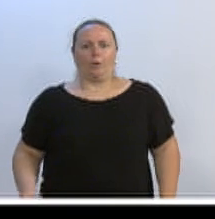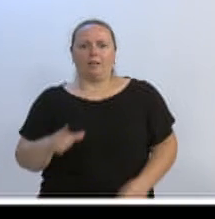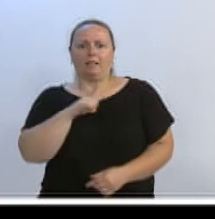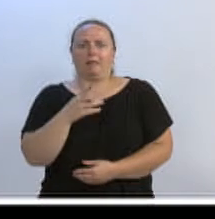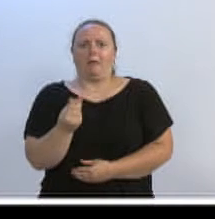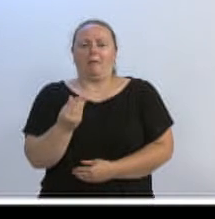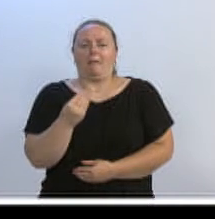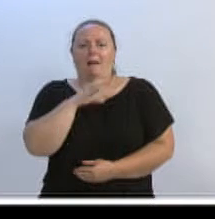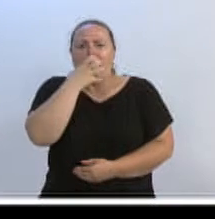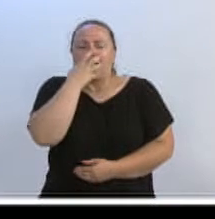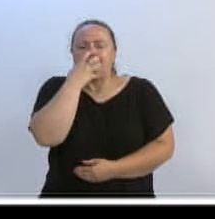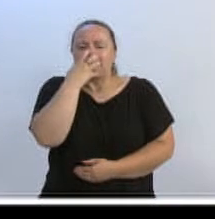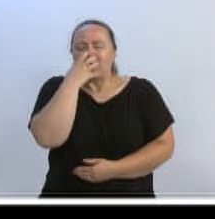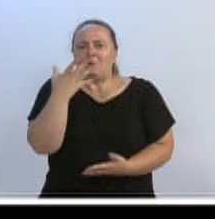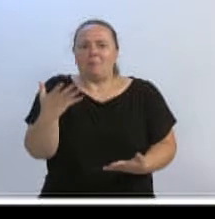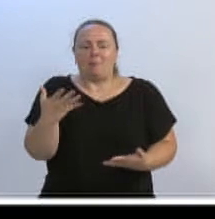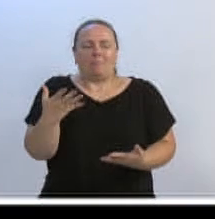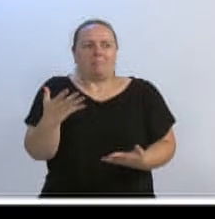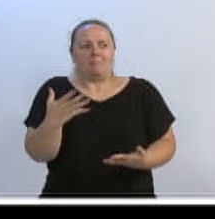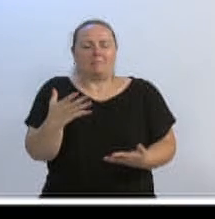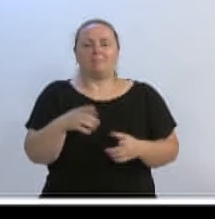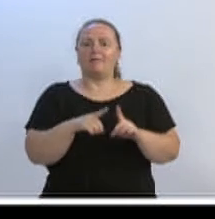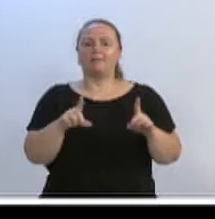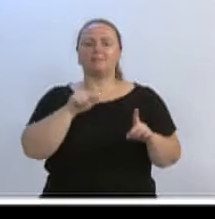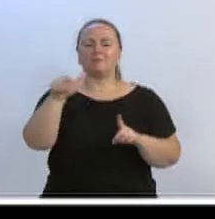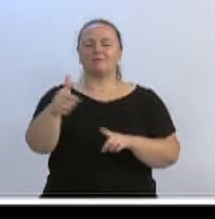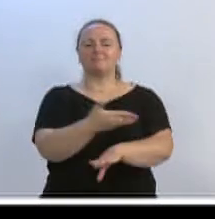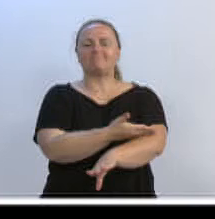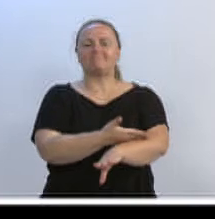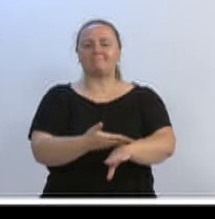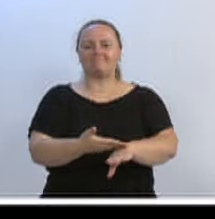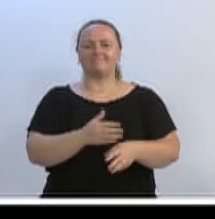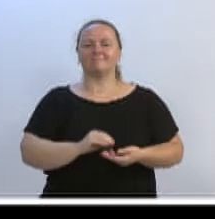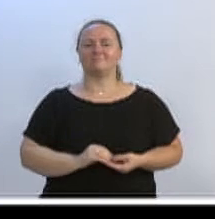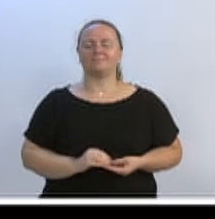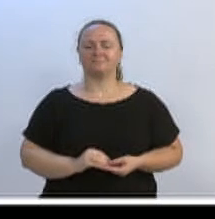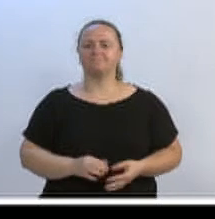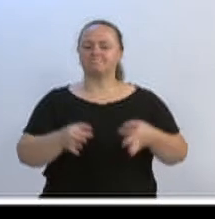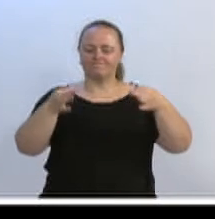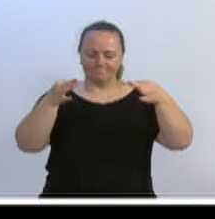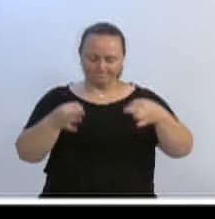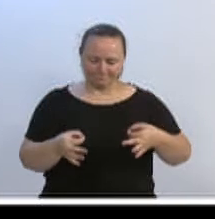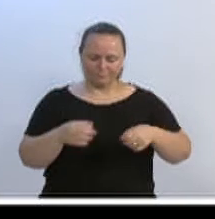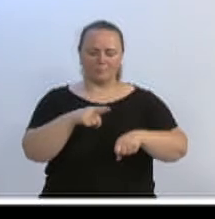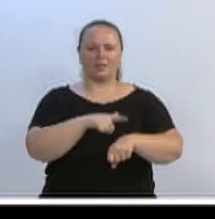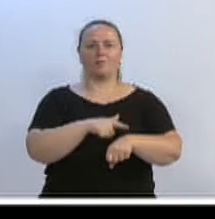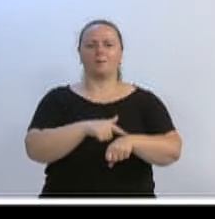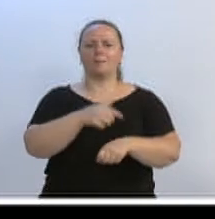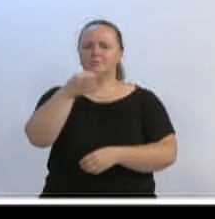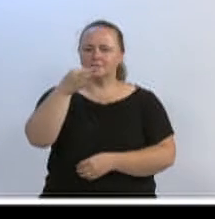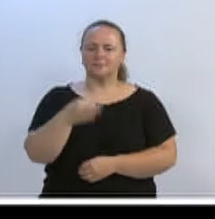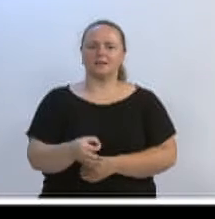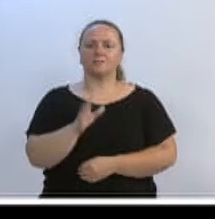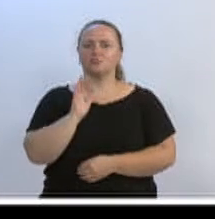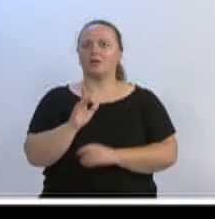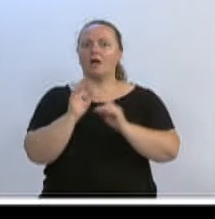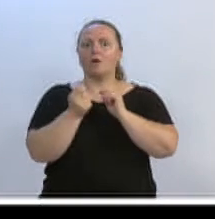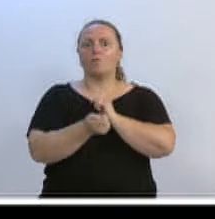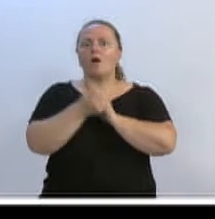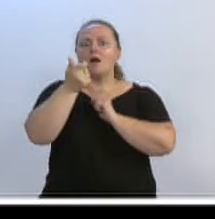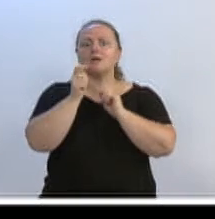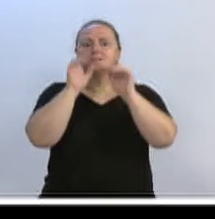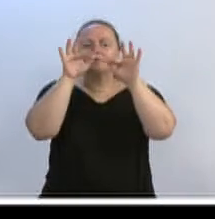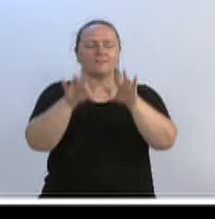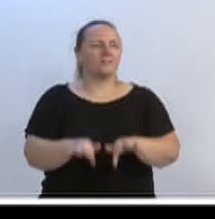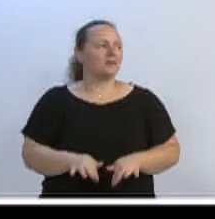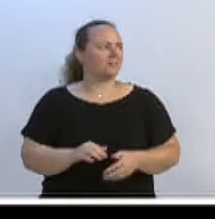tonelada de ração entregues para o sítio Dona Luz, que vai ser usado com certeza. Aliás, chegamos no momento certo, porque ela disse que estava acabando a ração. Então, realmente, quero